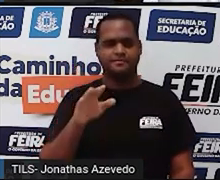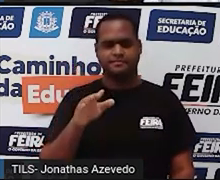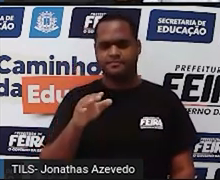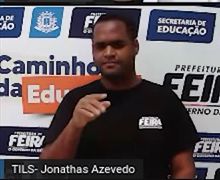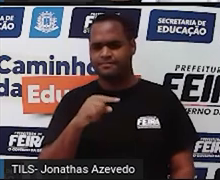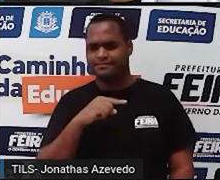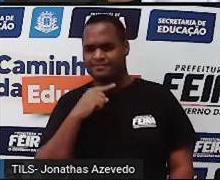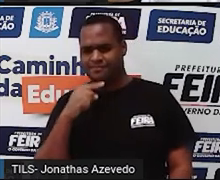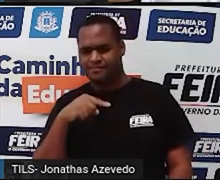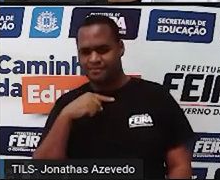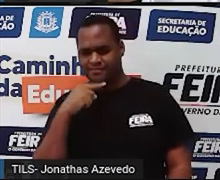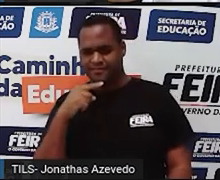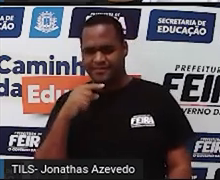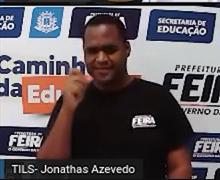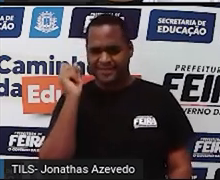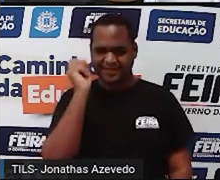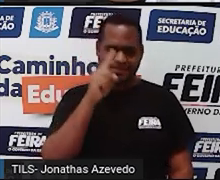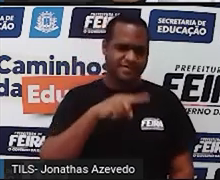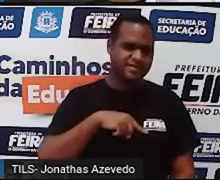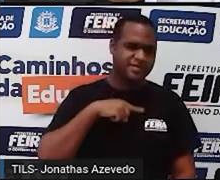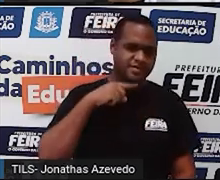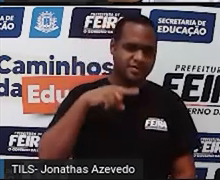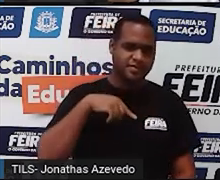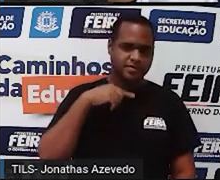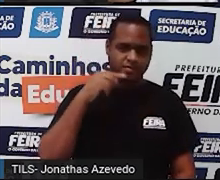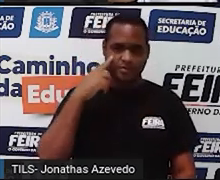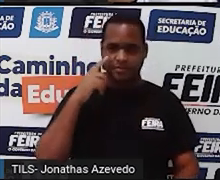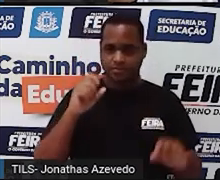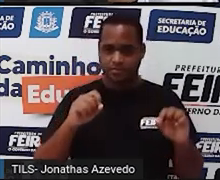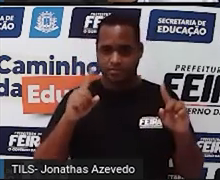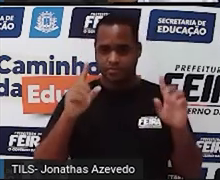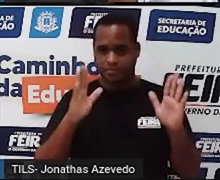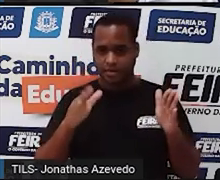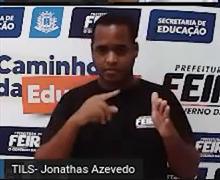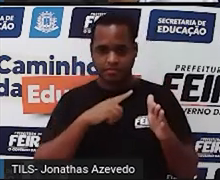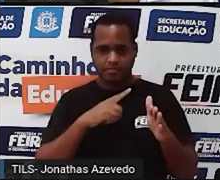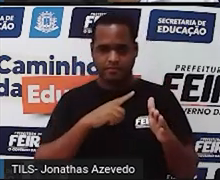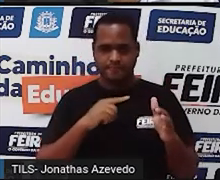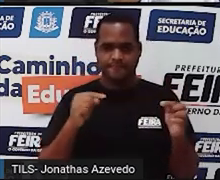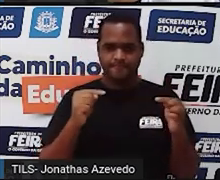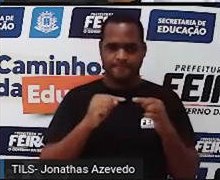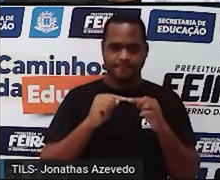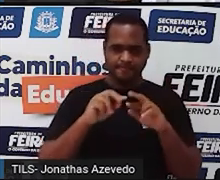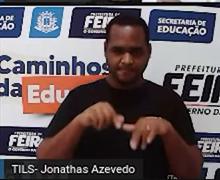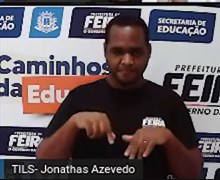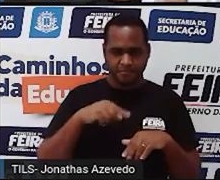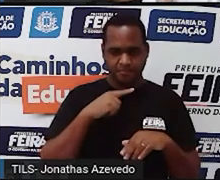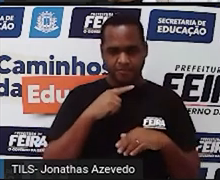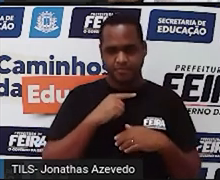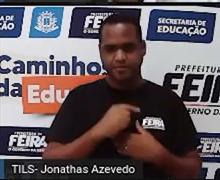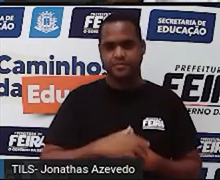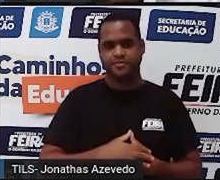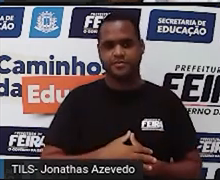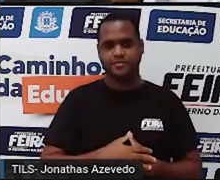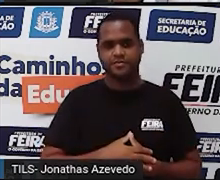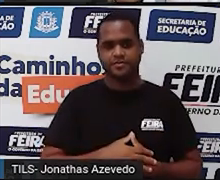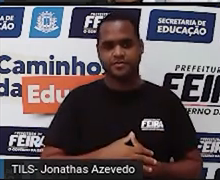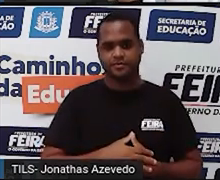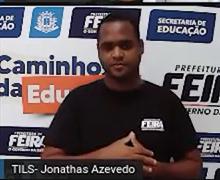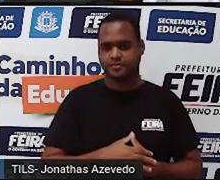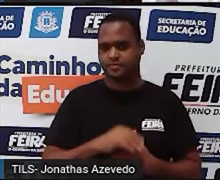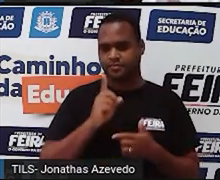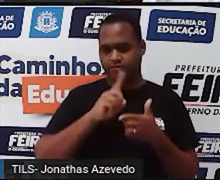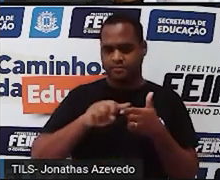ficou alguma duvidazinha do que apareceu aqui em nossa aula? Tá? Não tem problema.